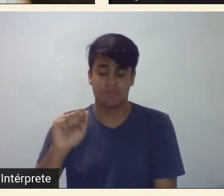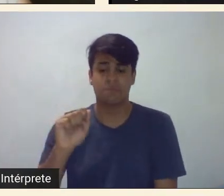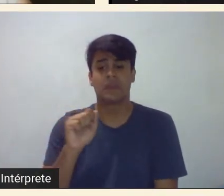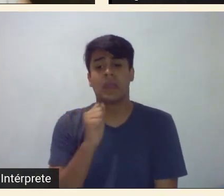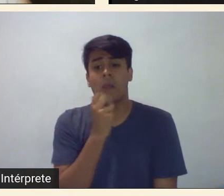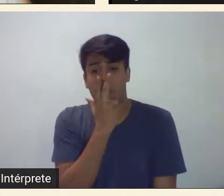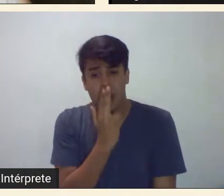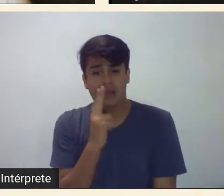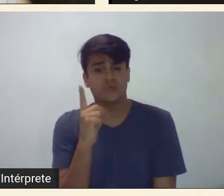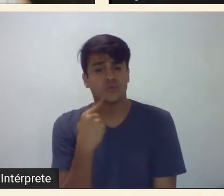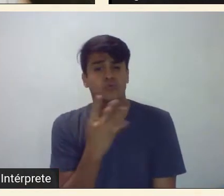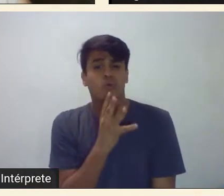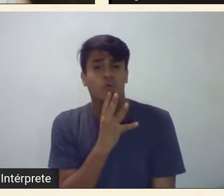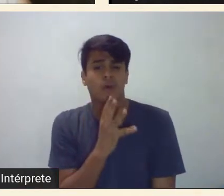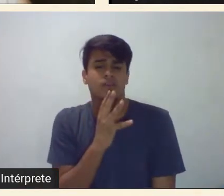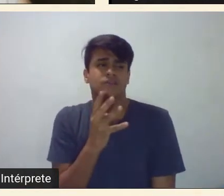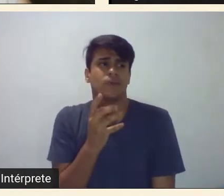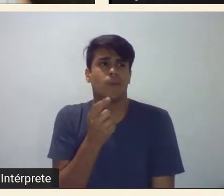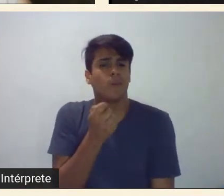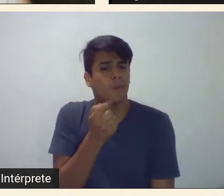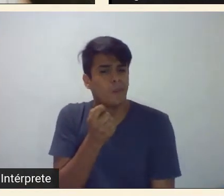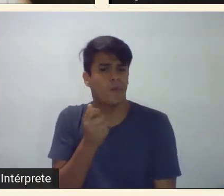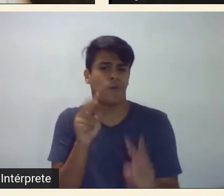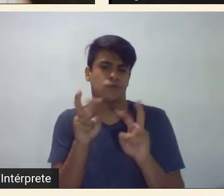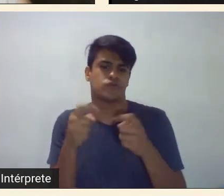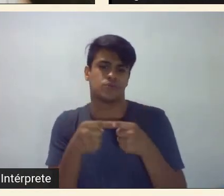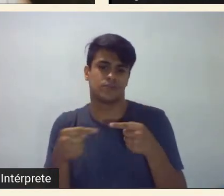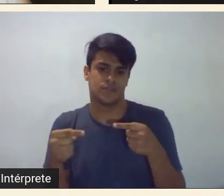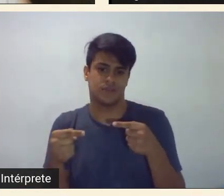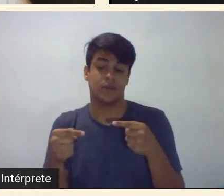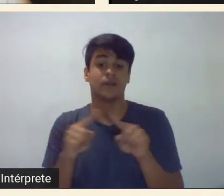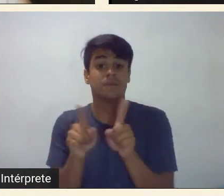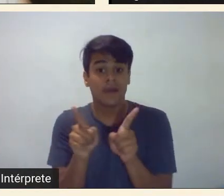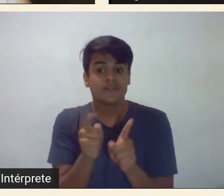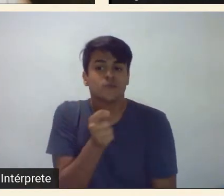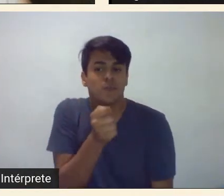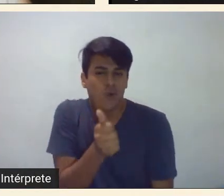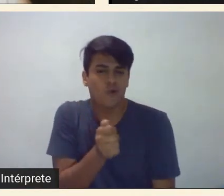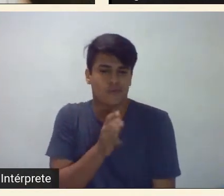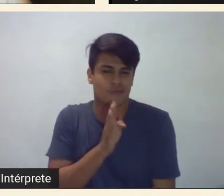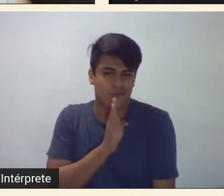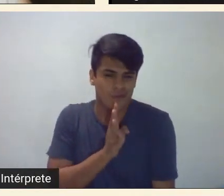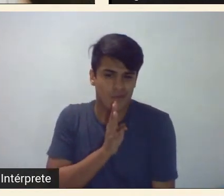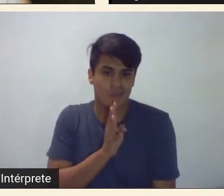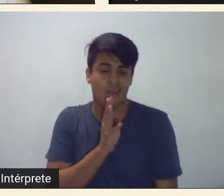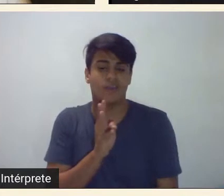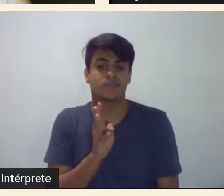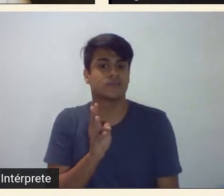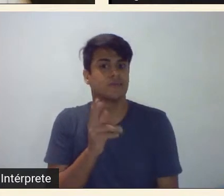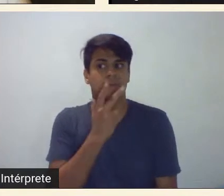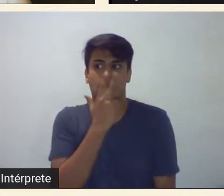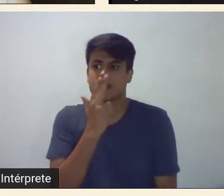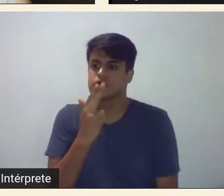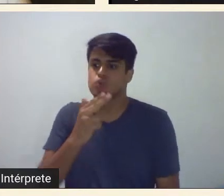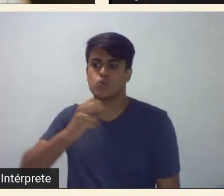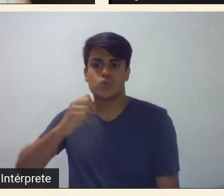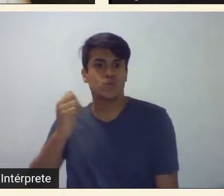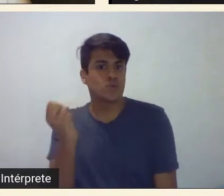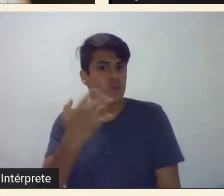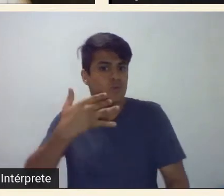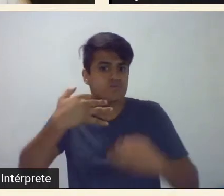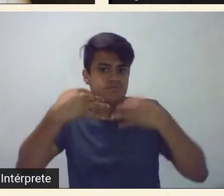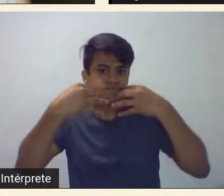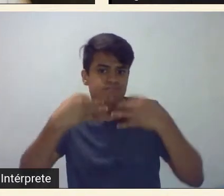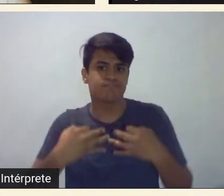conhece pouco o que estava na semana mas o pouco que a gente conhece me parece que era muito atualizado em